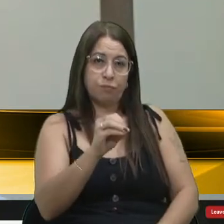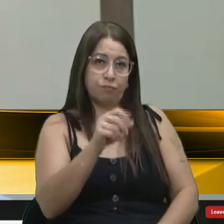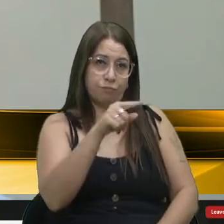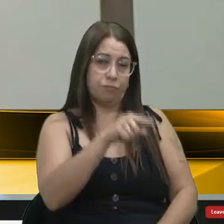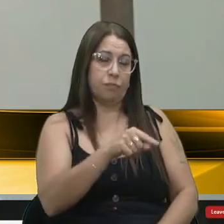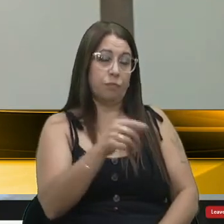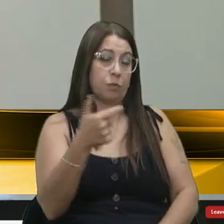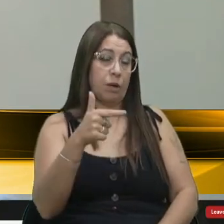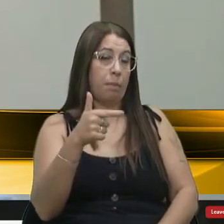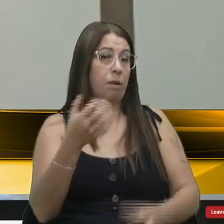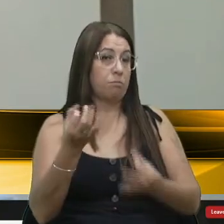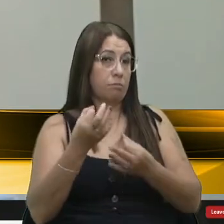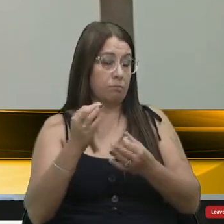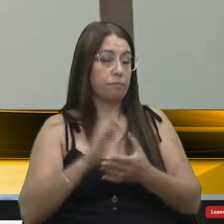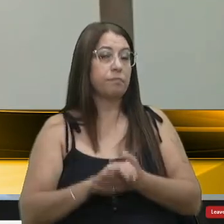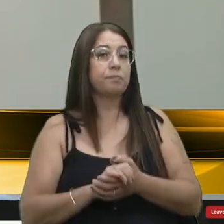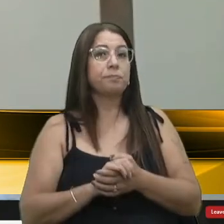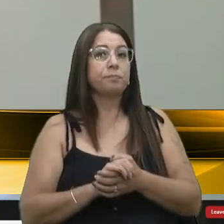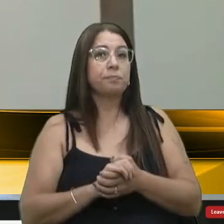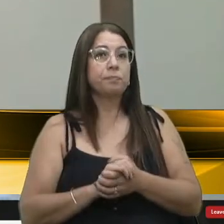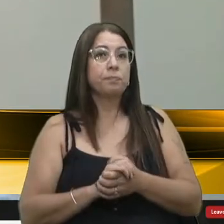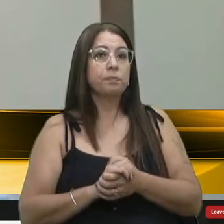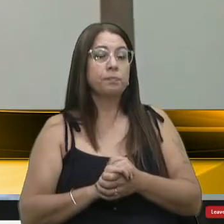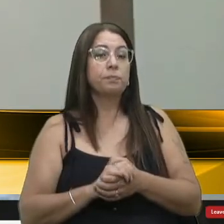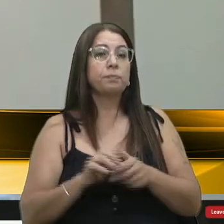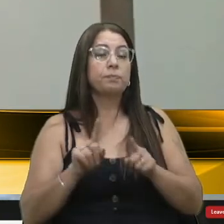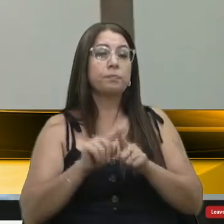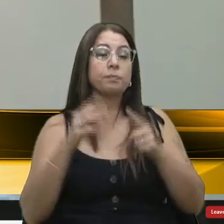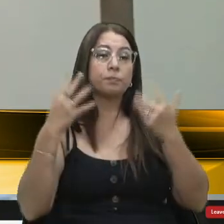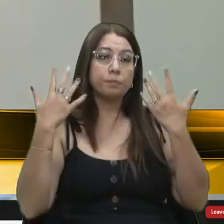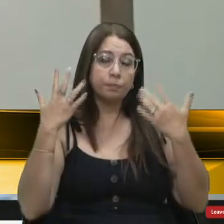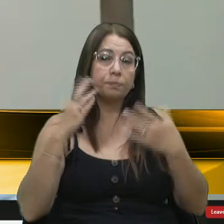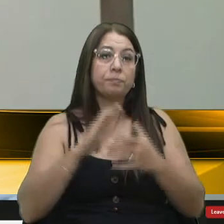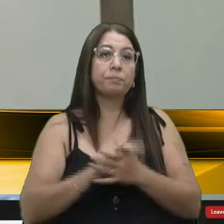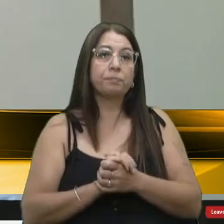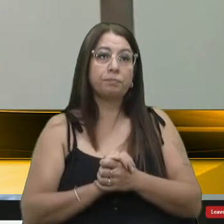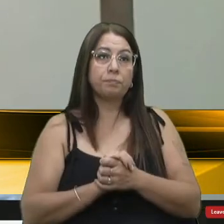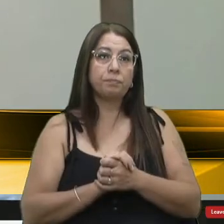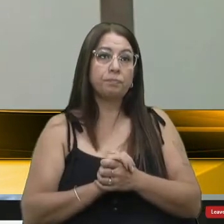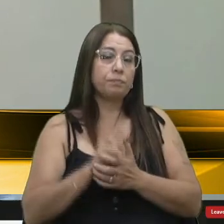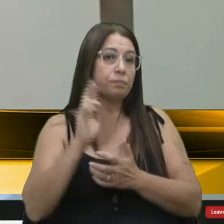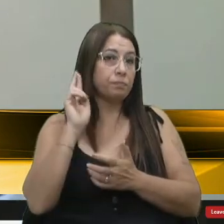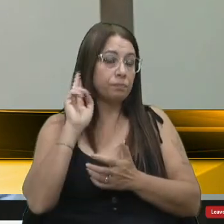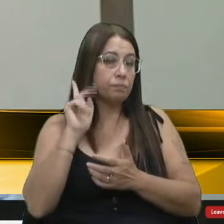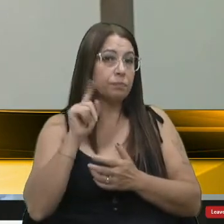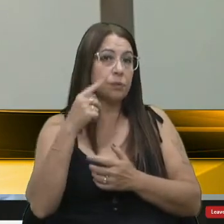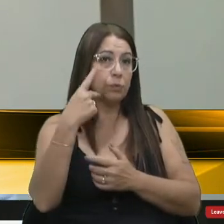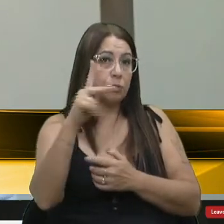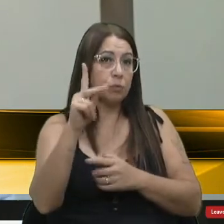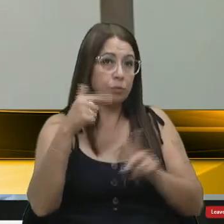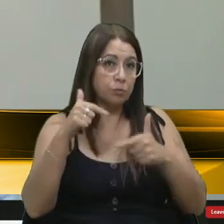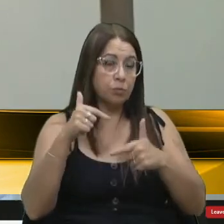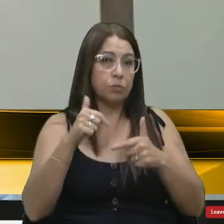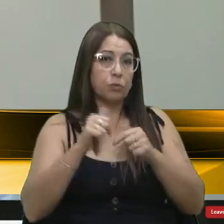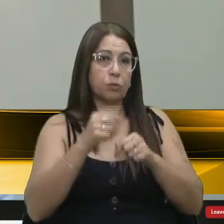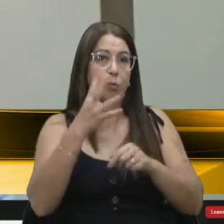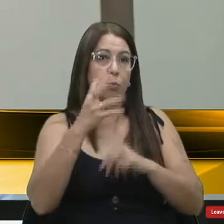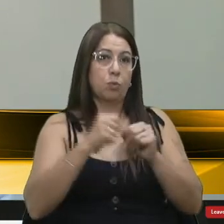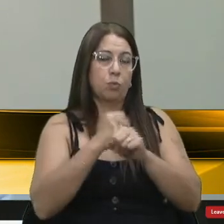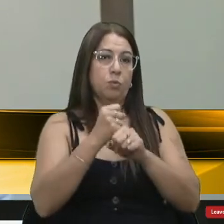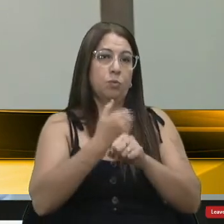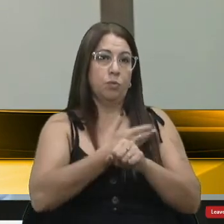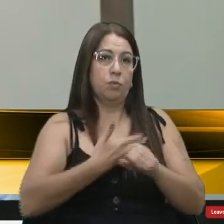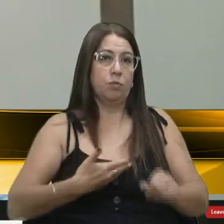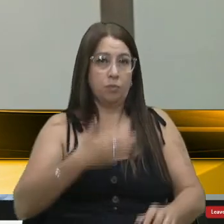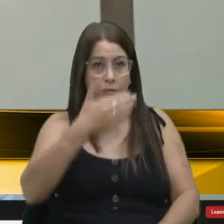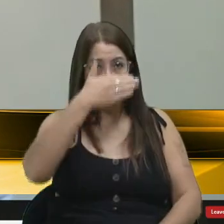trabalho maravilhoso. mas eu quero parabenizar, Renato, o teu trabalho nos quatro anos do governo Alceu.